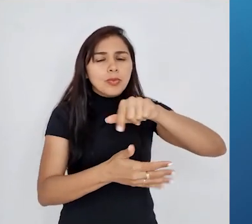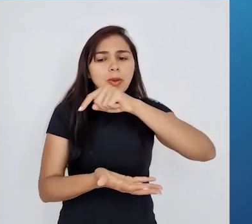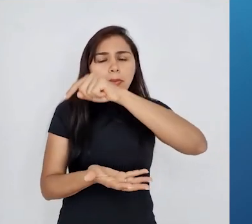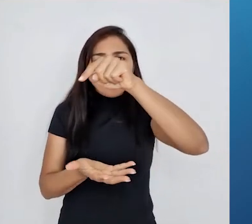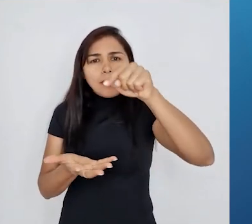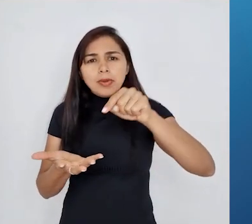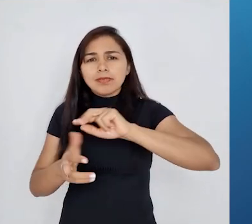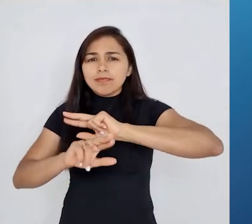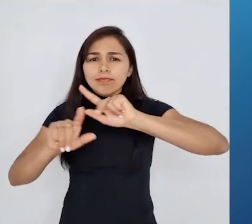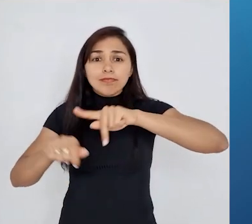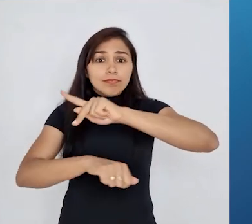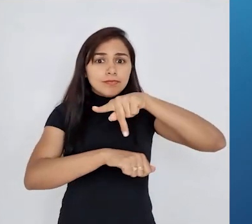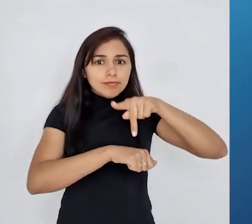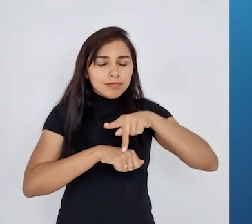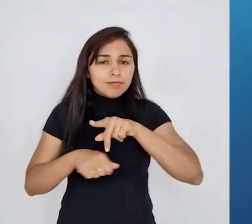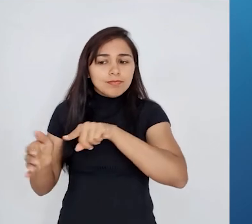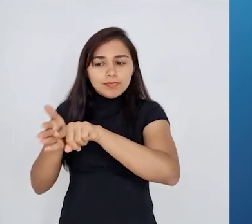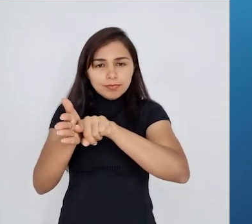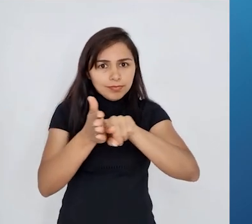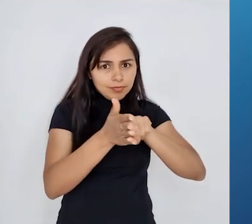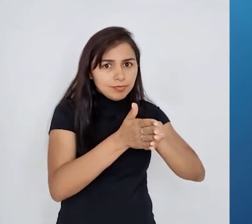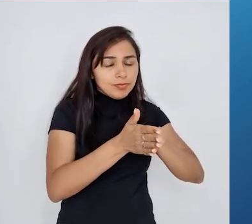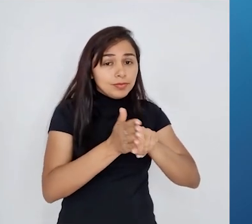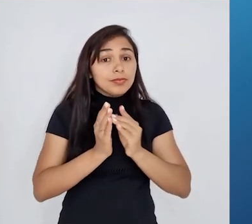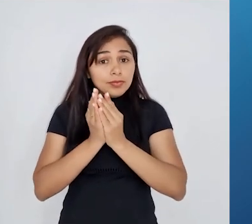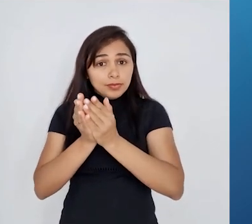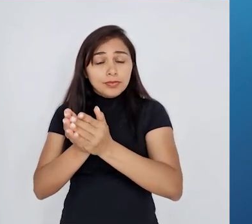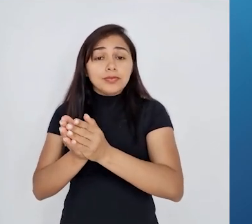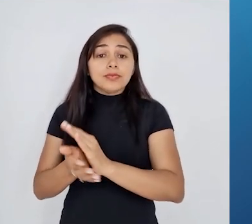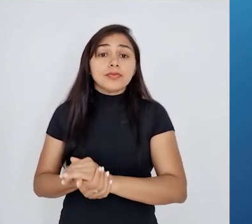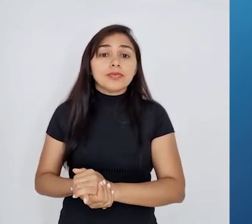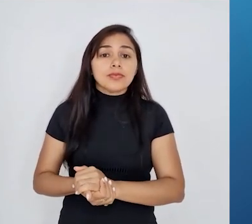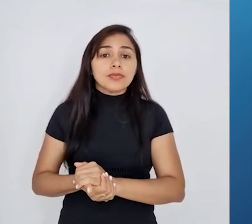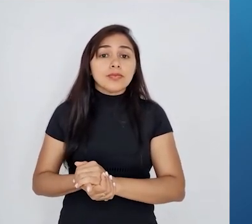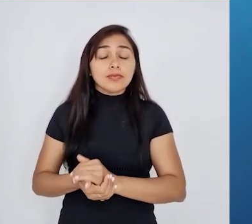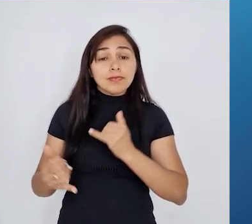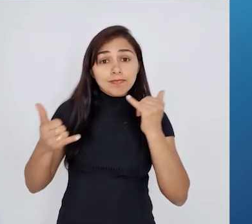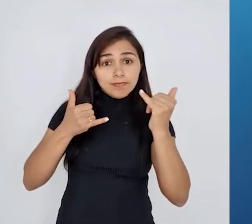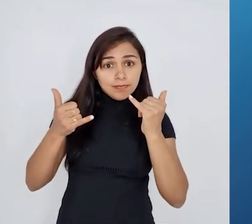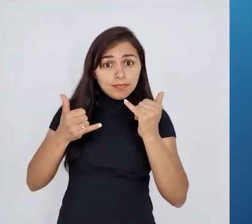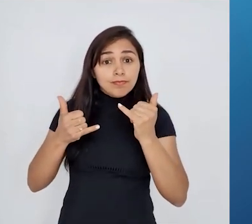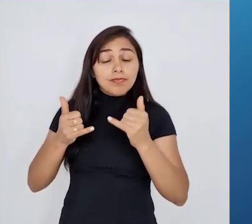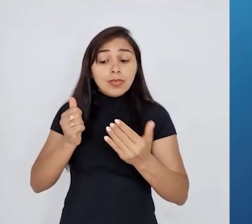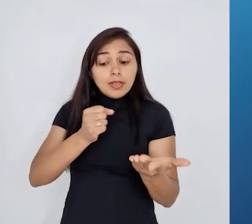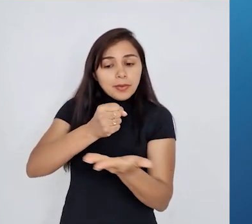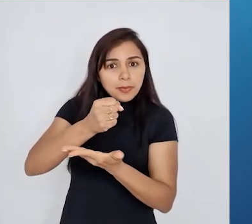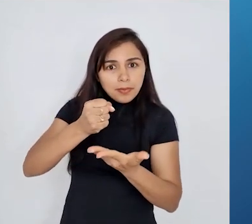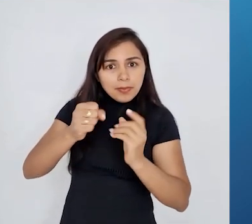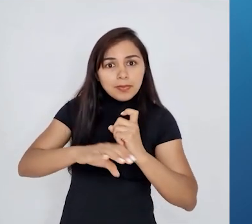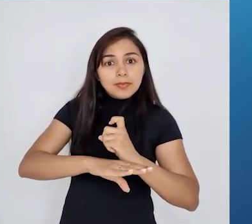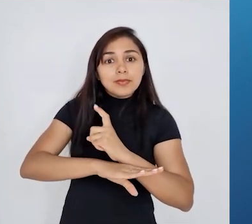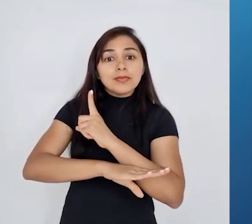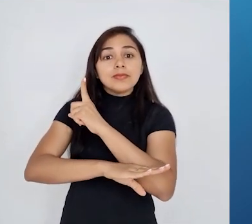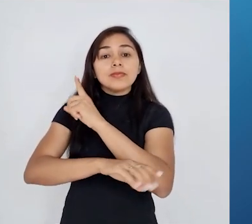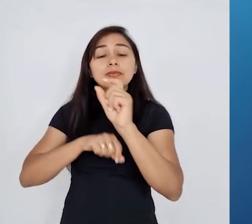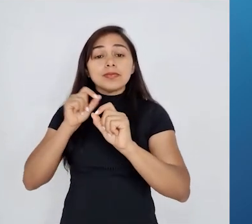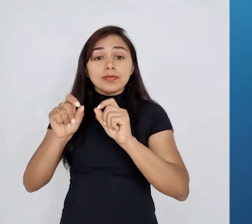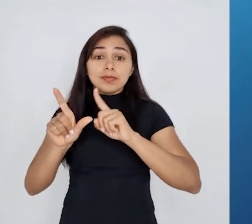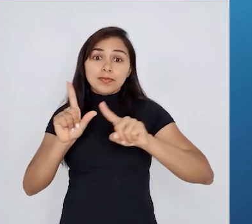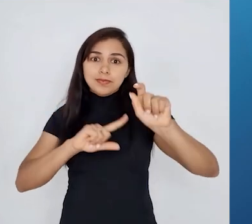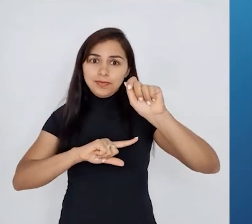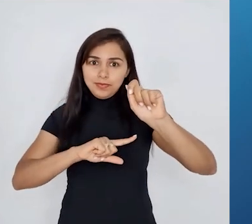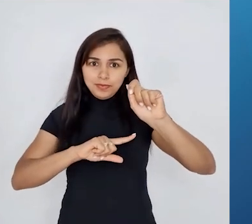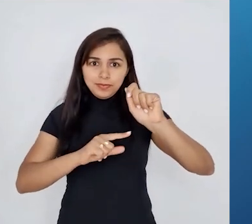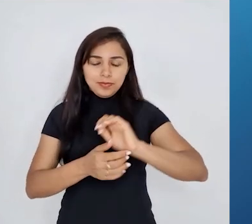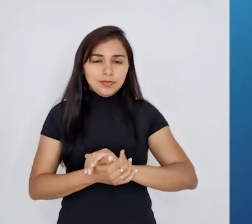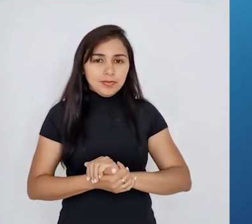navio Bigo. Entre os pontos-chave da teoria da evolução proposta por esse naturalista, podemos citar letra A, o